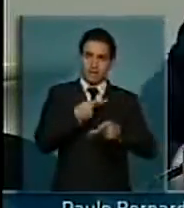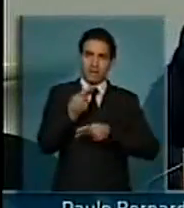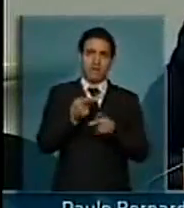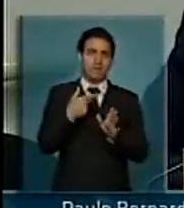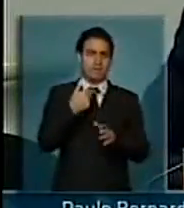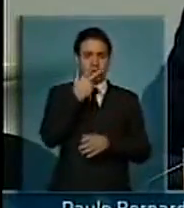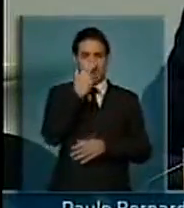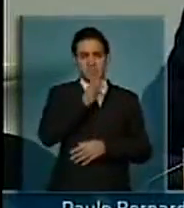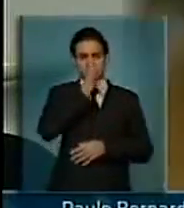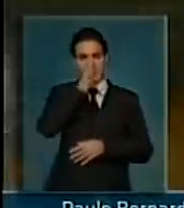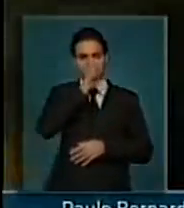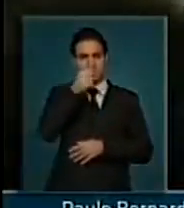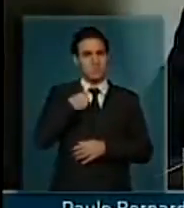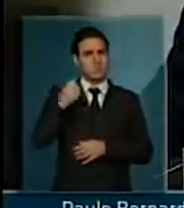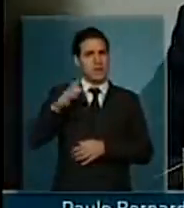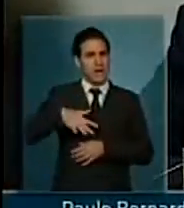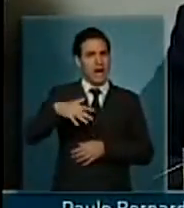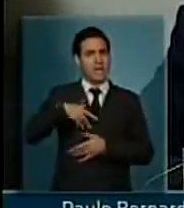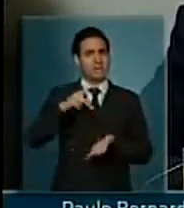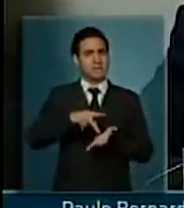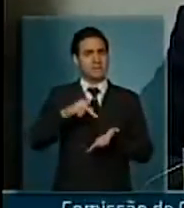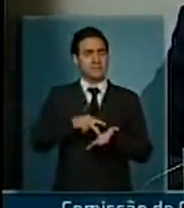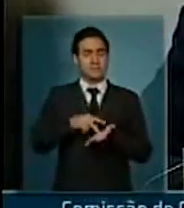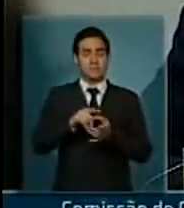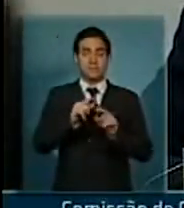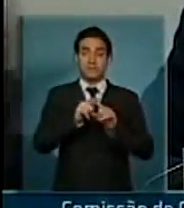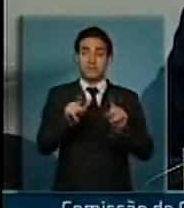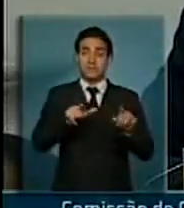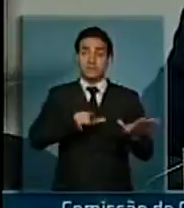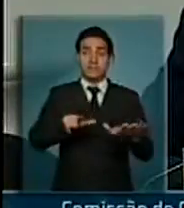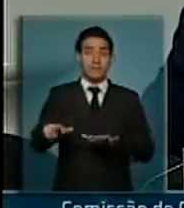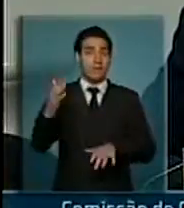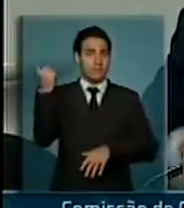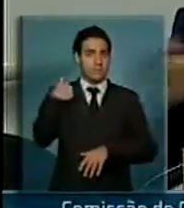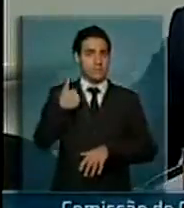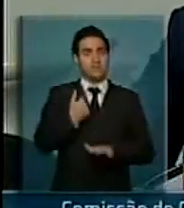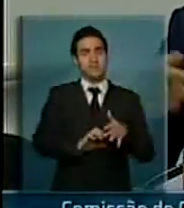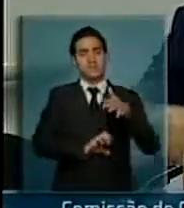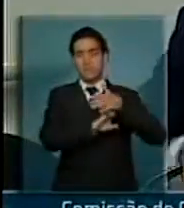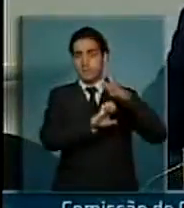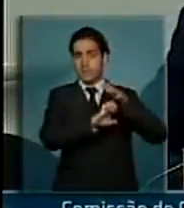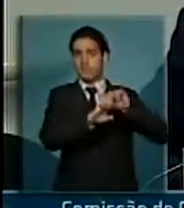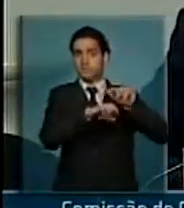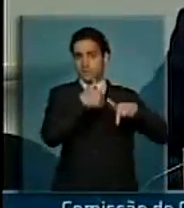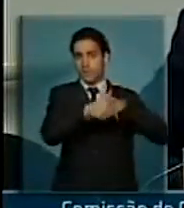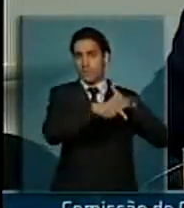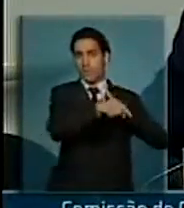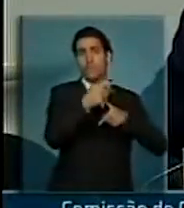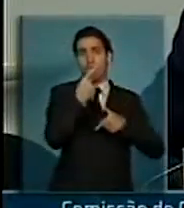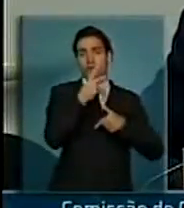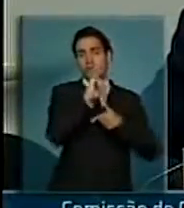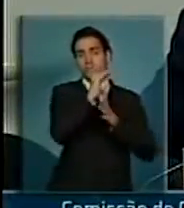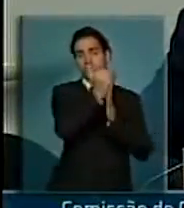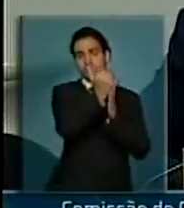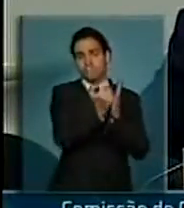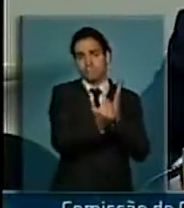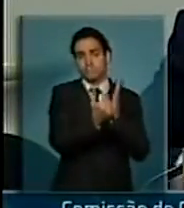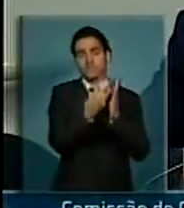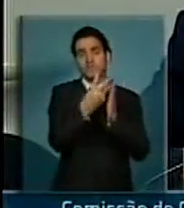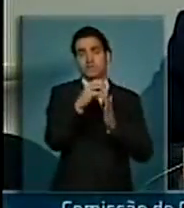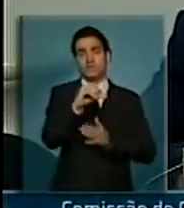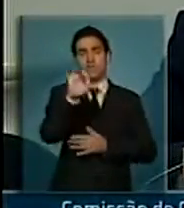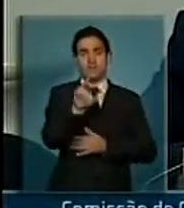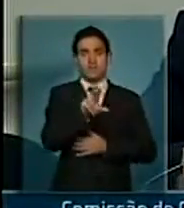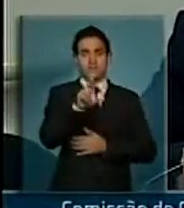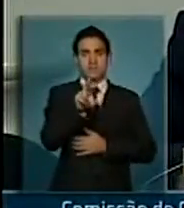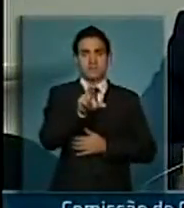demasiado, que era muito caro mesmo. E na semana passada, uma concessionária, que atua lá, anunciou que baixou o preço para R$